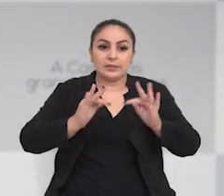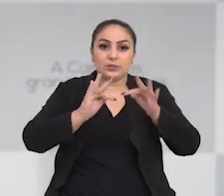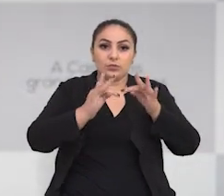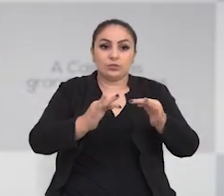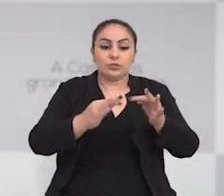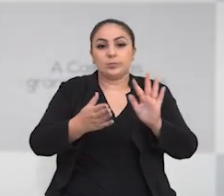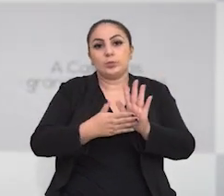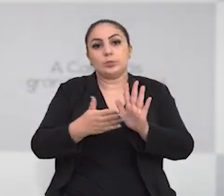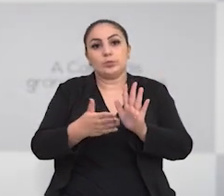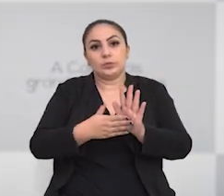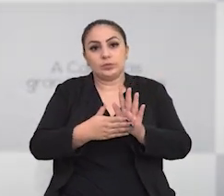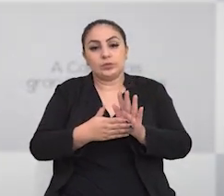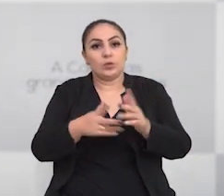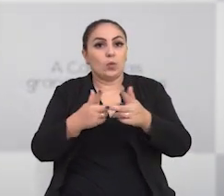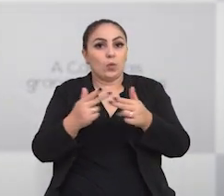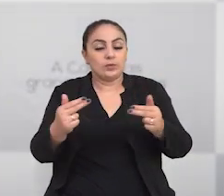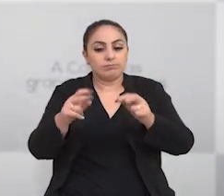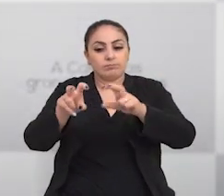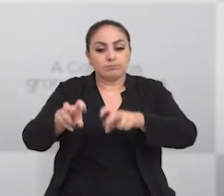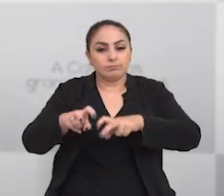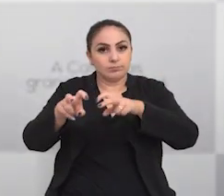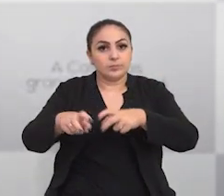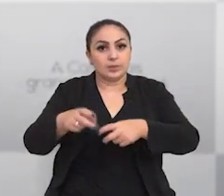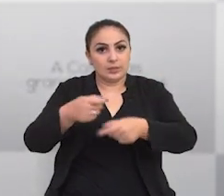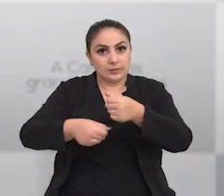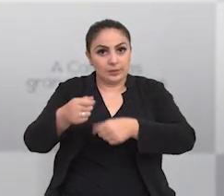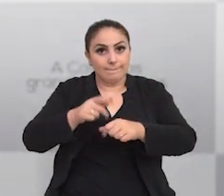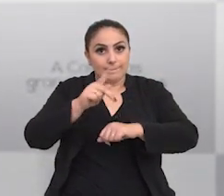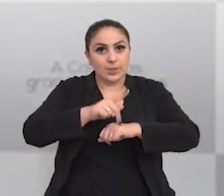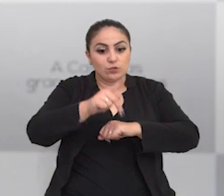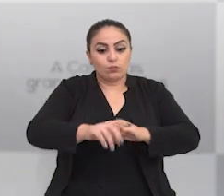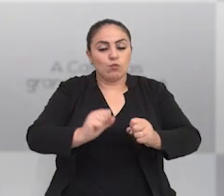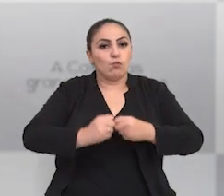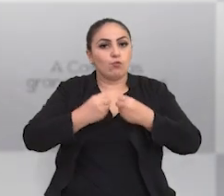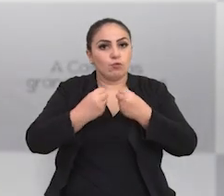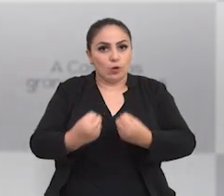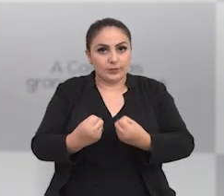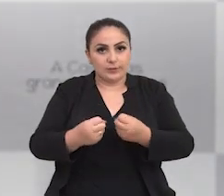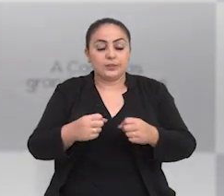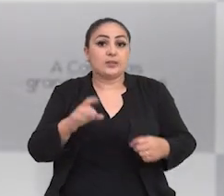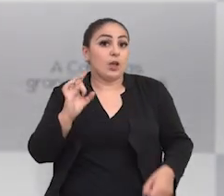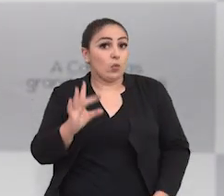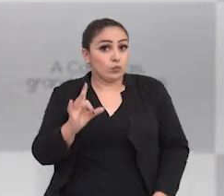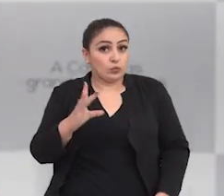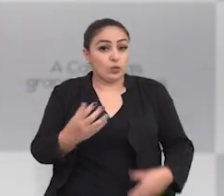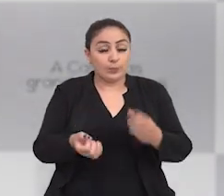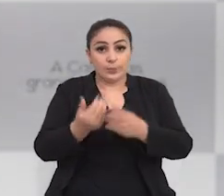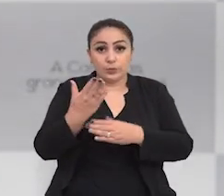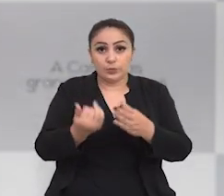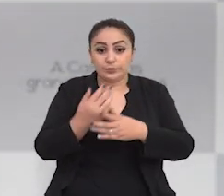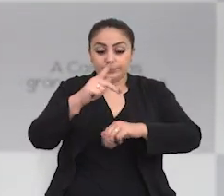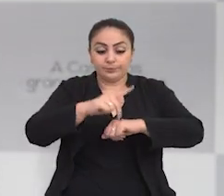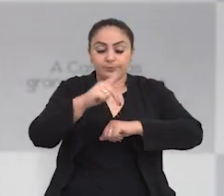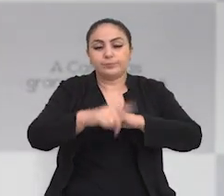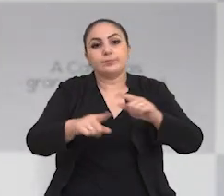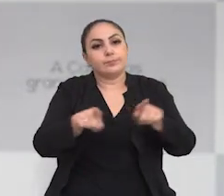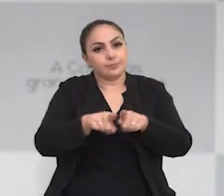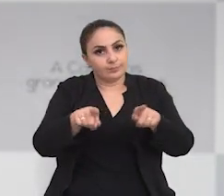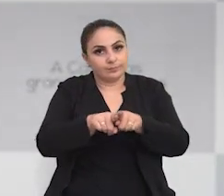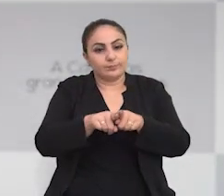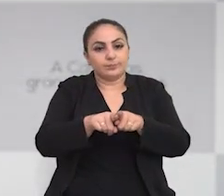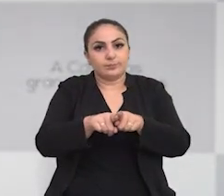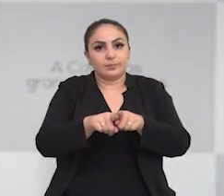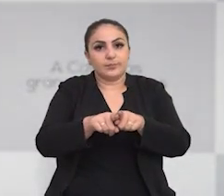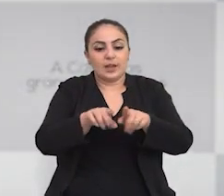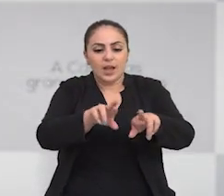tecnologia proporciona, onde o agronegócio, aqui, de Passfundo, é muito forte. Não só da produção de Passfundo,